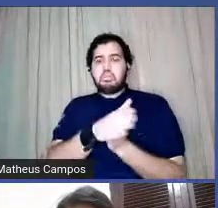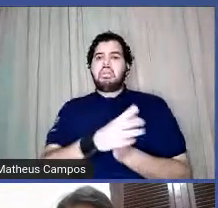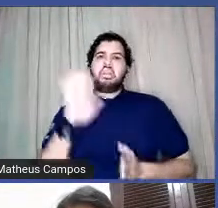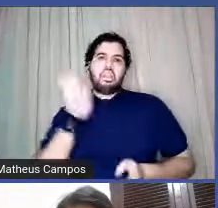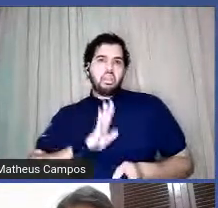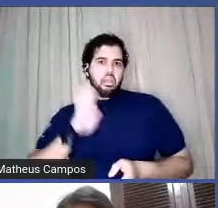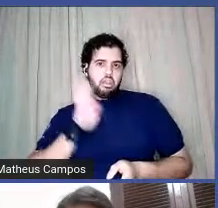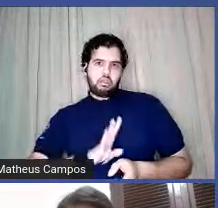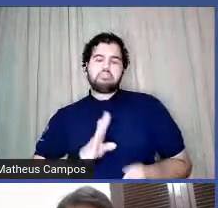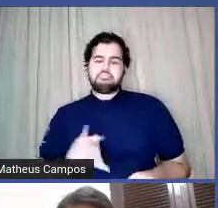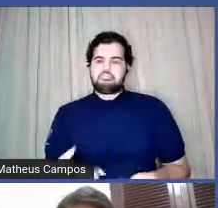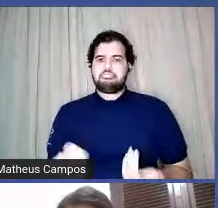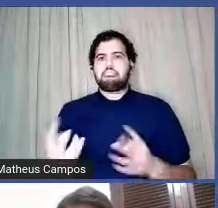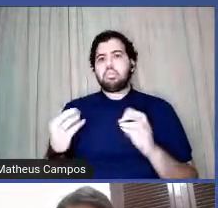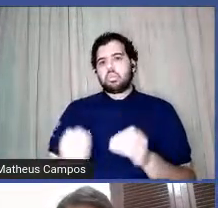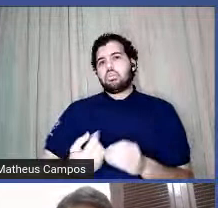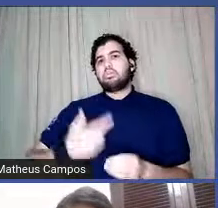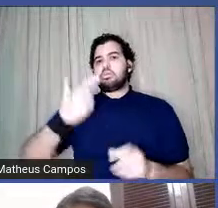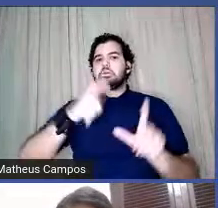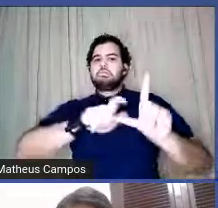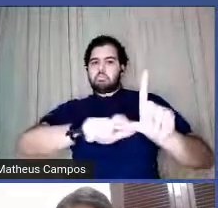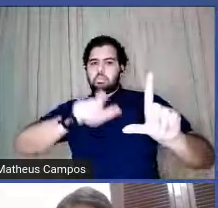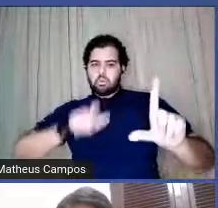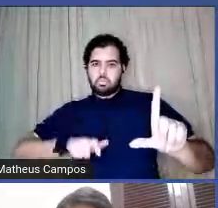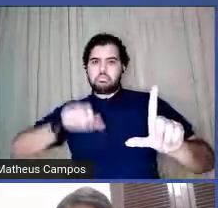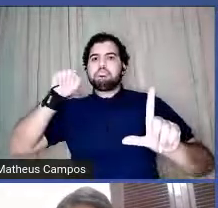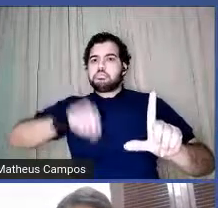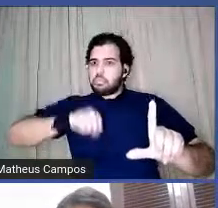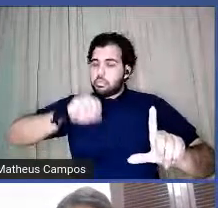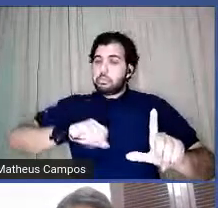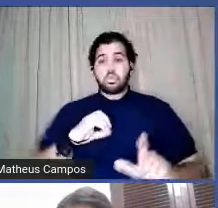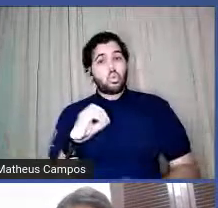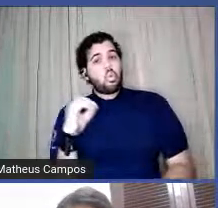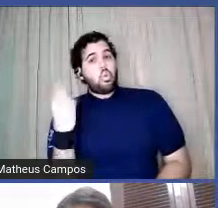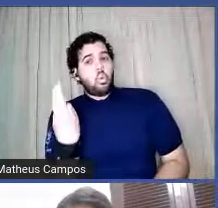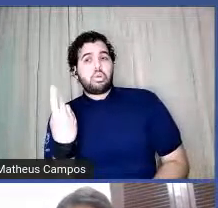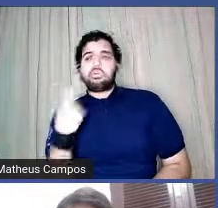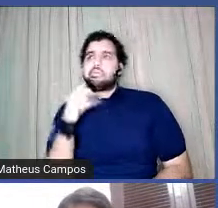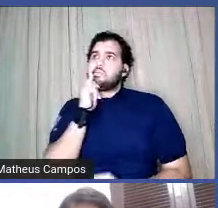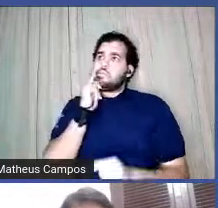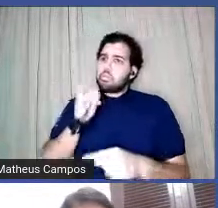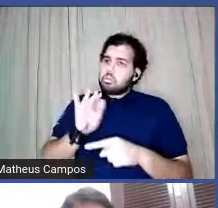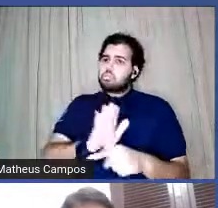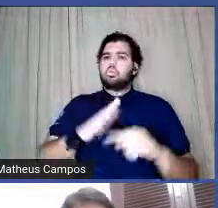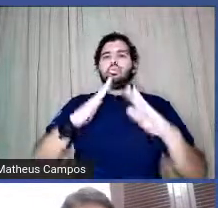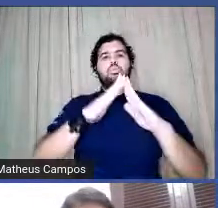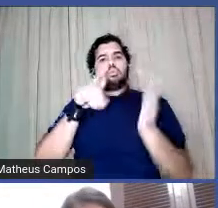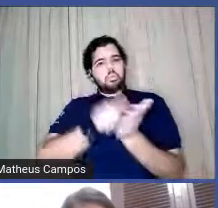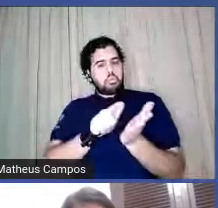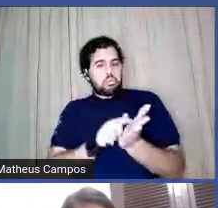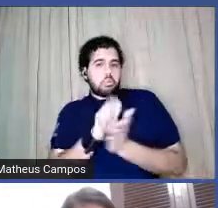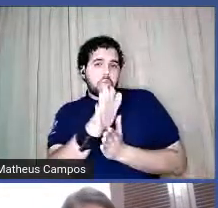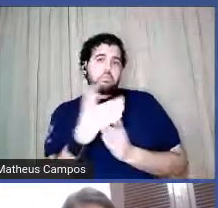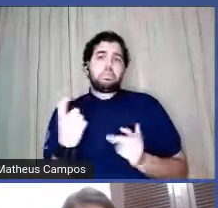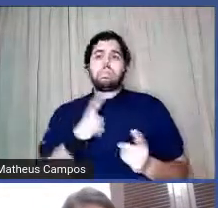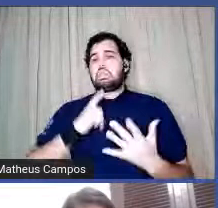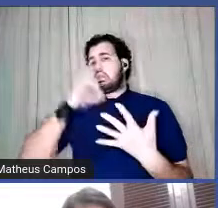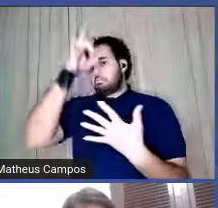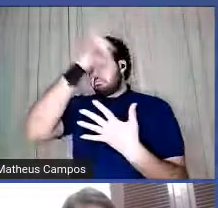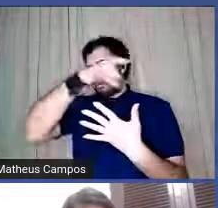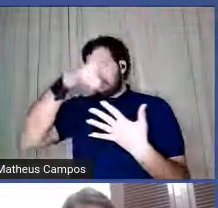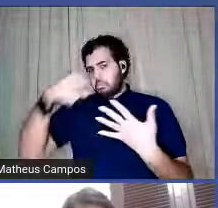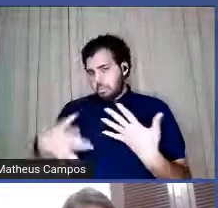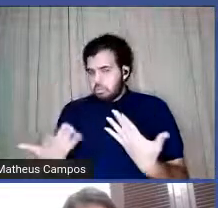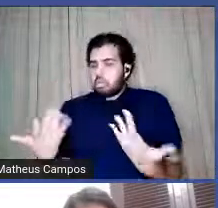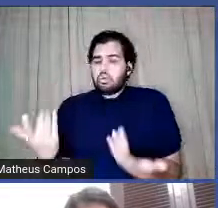sendo de maneira independente ou com auxílio de editora cada caso é um caso mas a gente